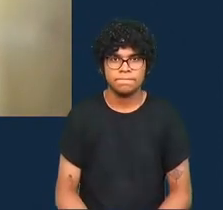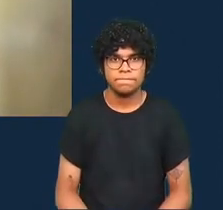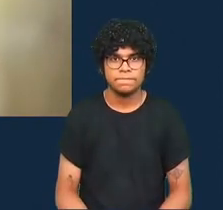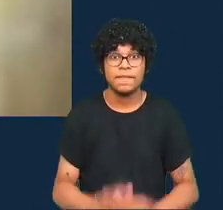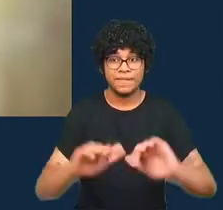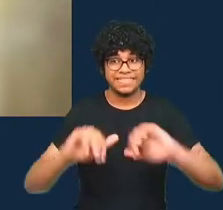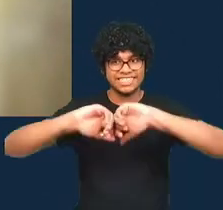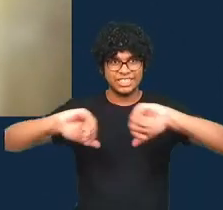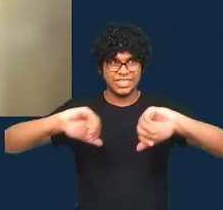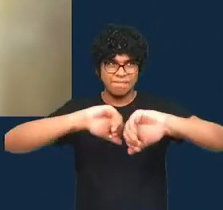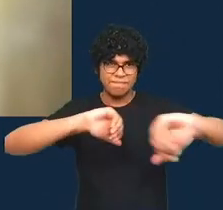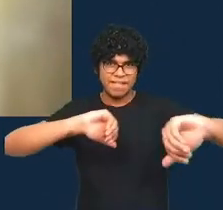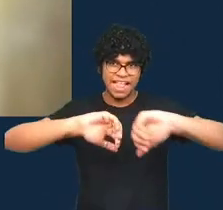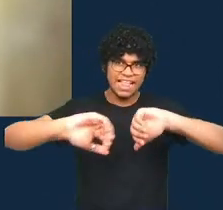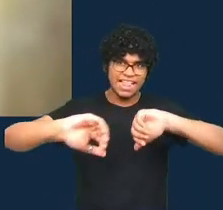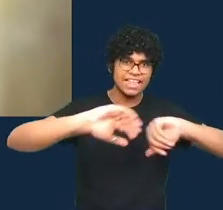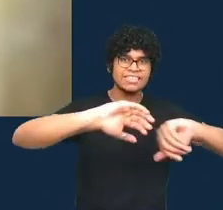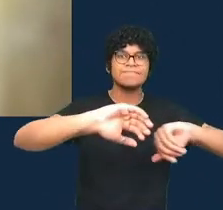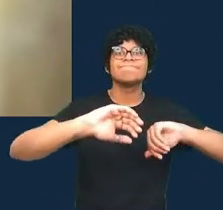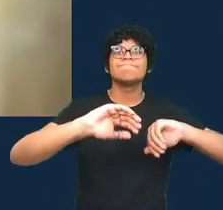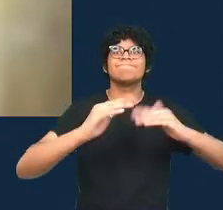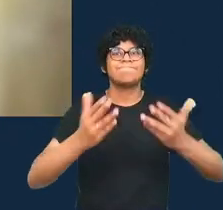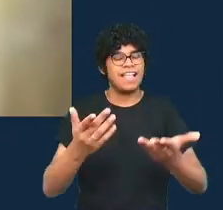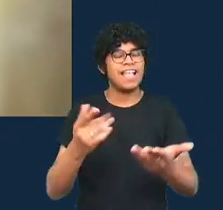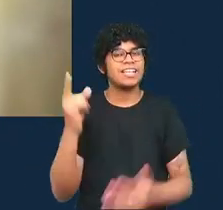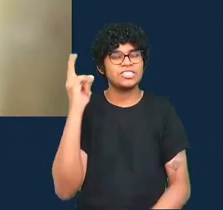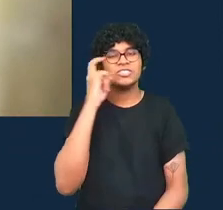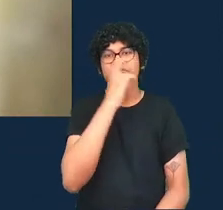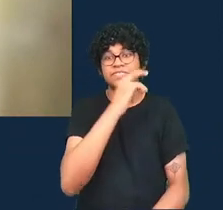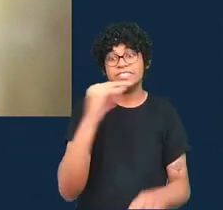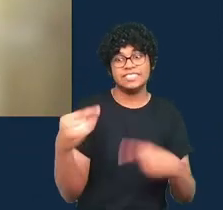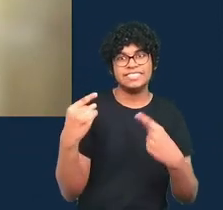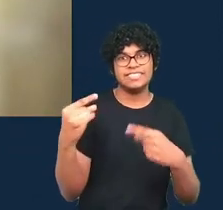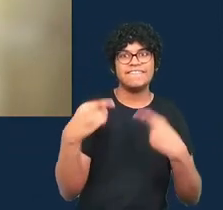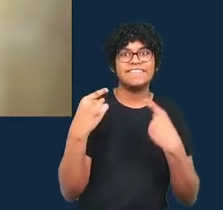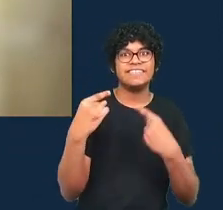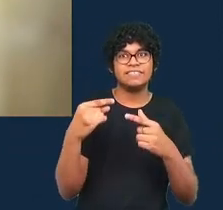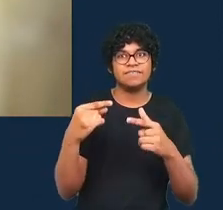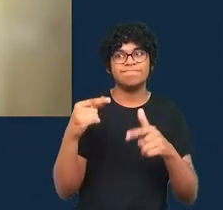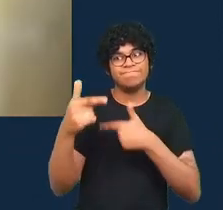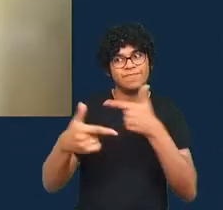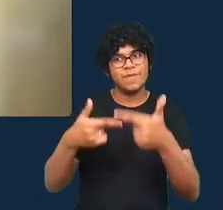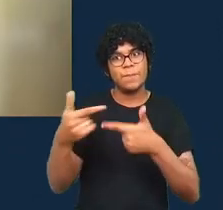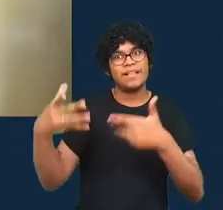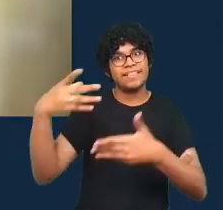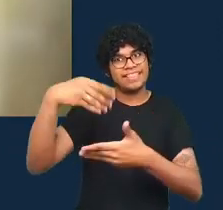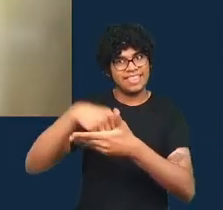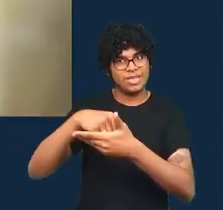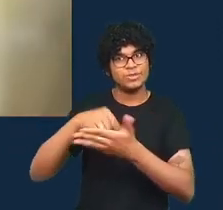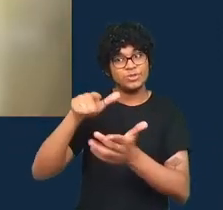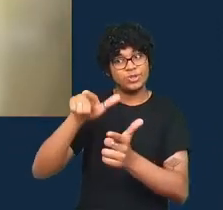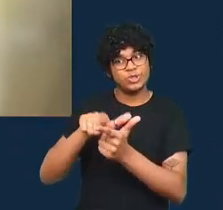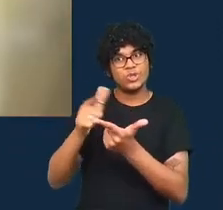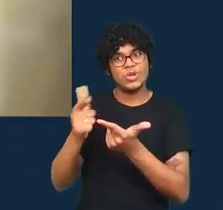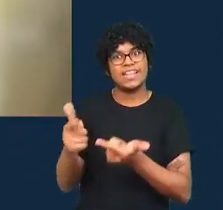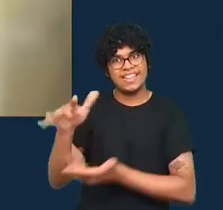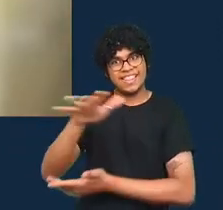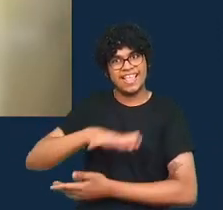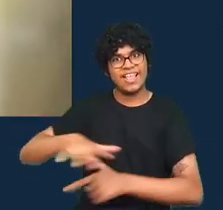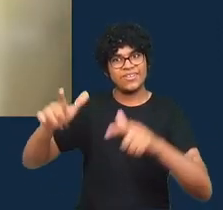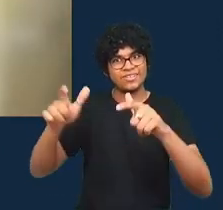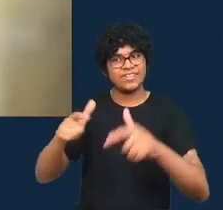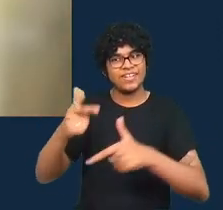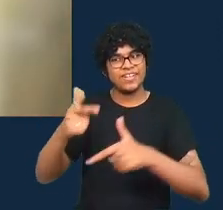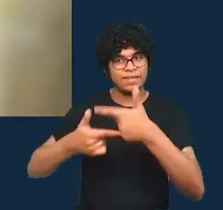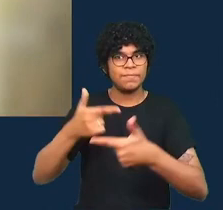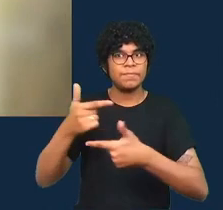trabalho dentro de uma redação de jornal as pessoas meio que são forçadas a sair a deixar por exemplo uma